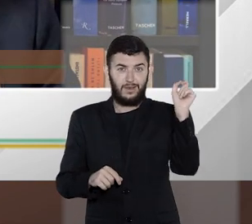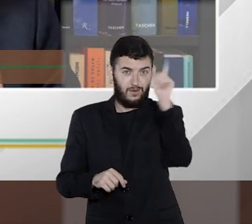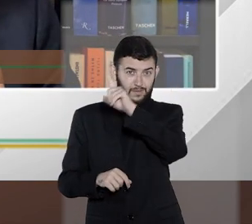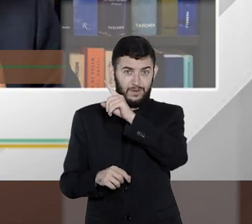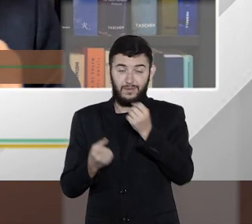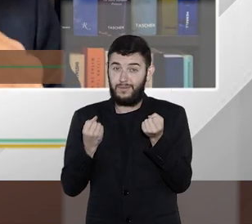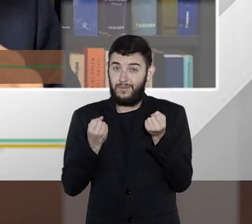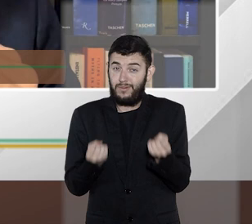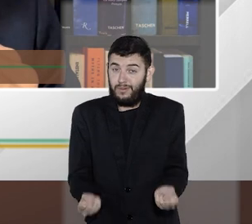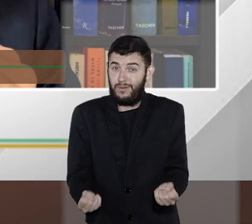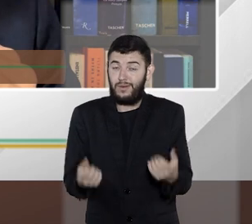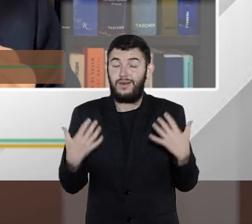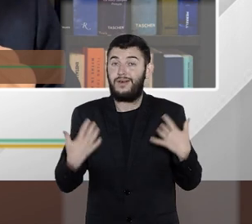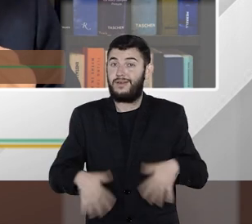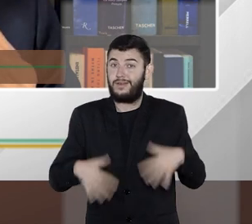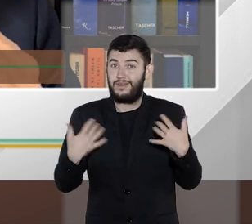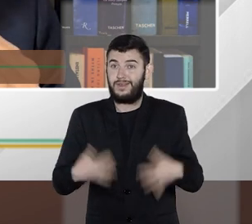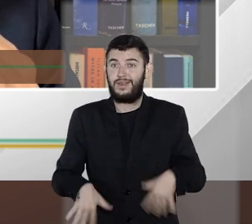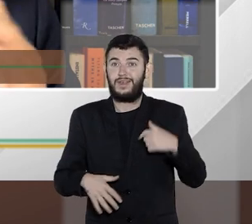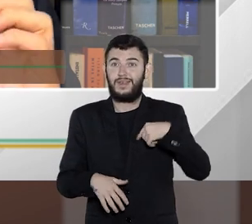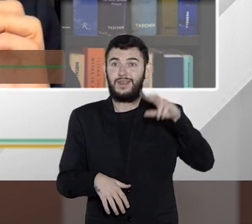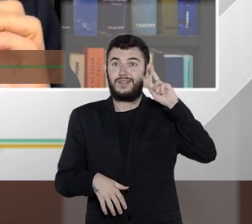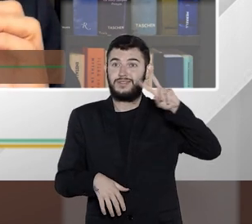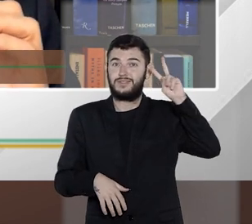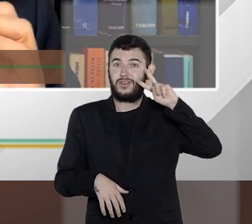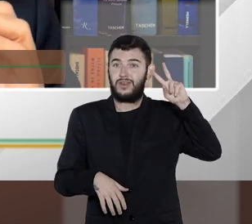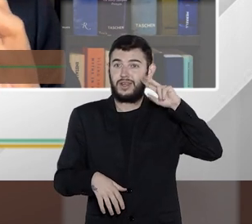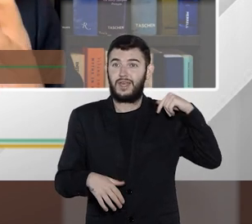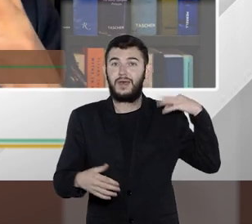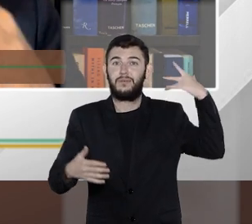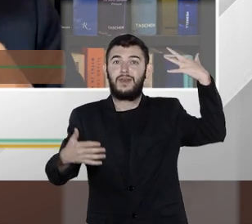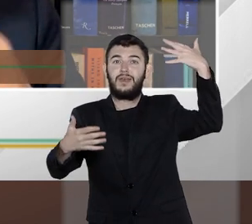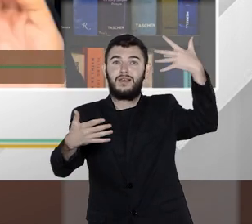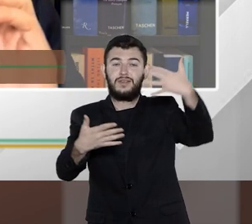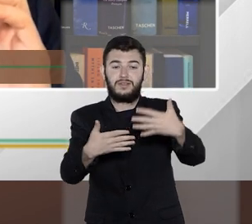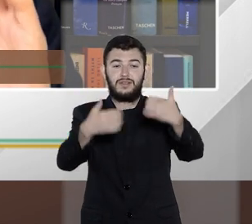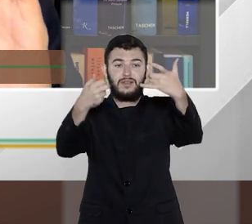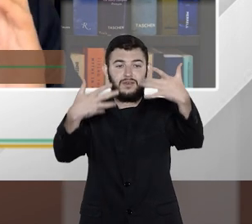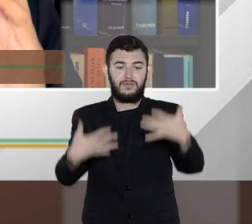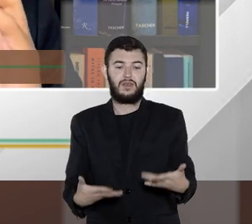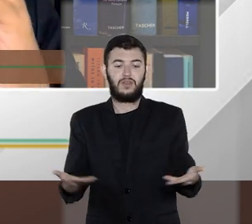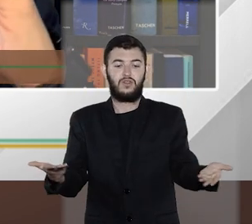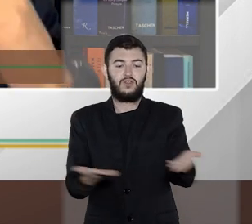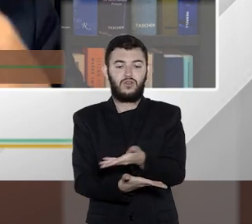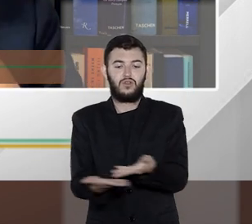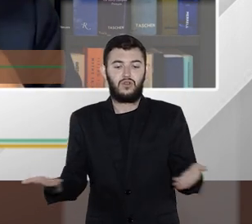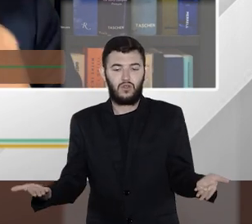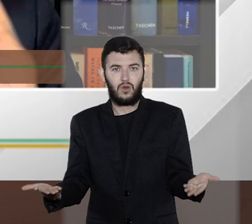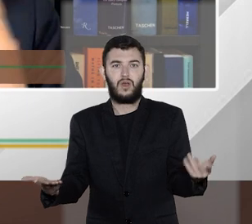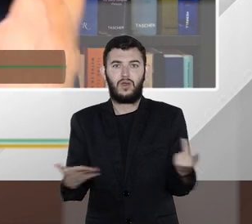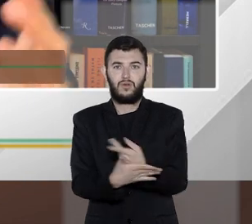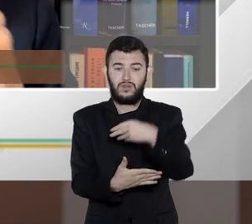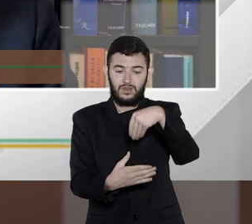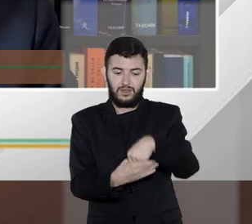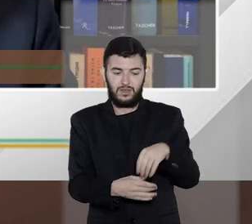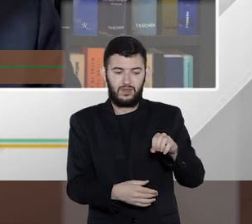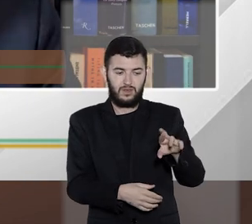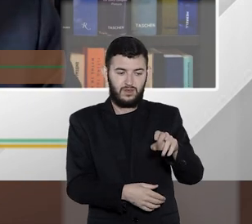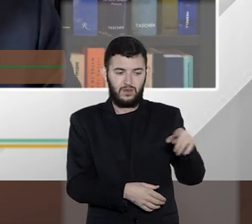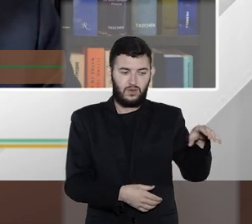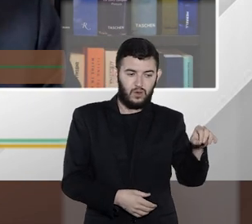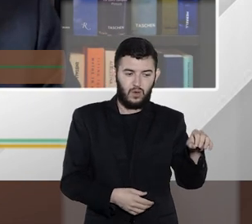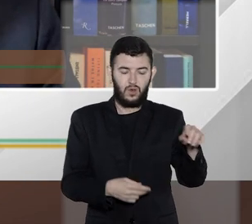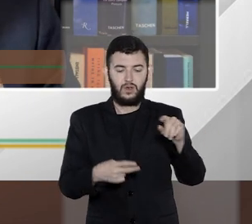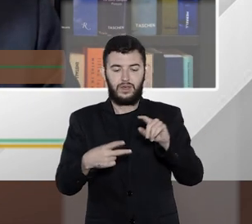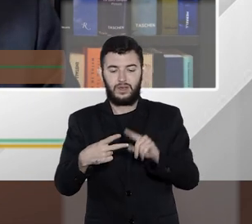historicamente a gente apenas falava sobre trocas de informação internas convênios internos todos